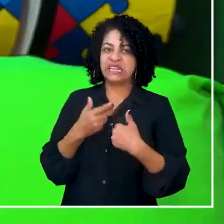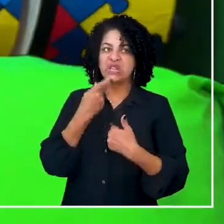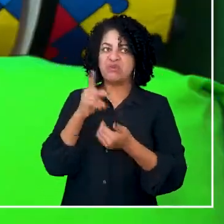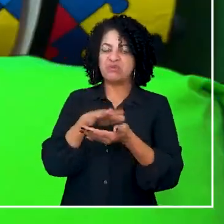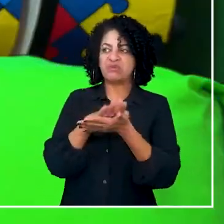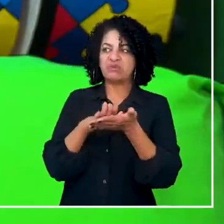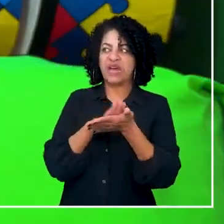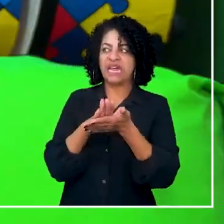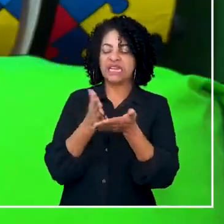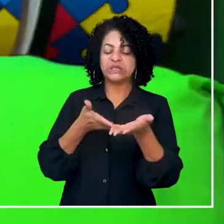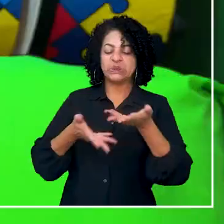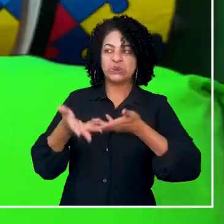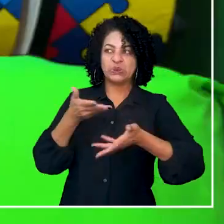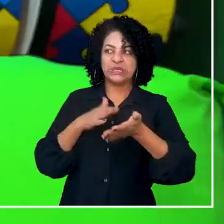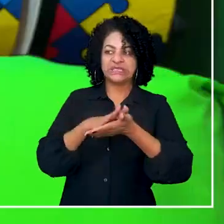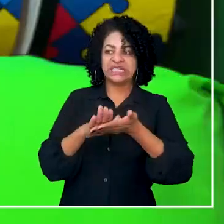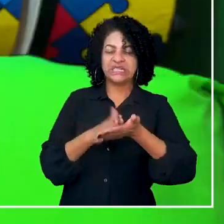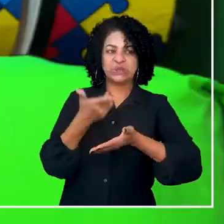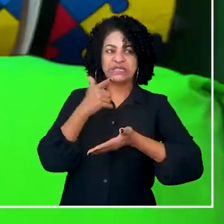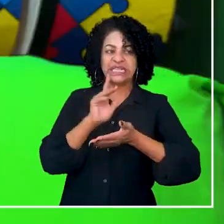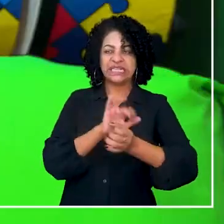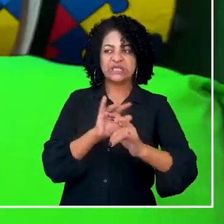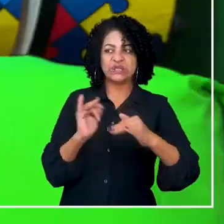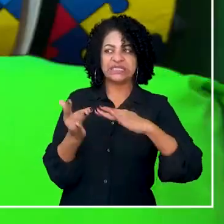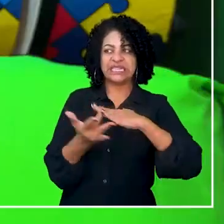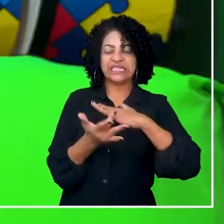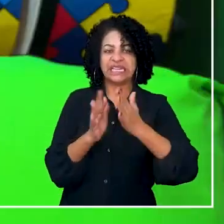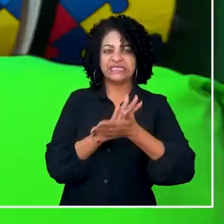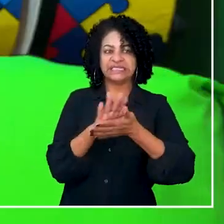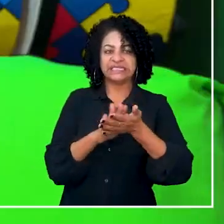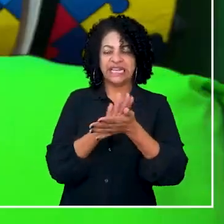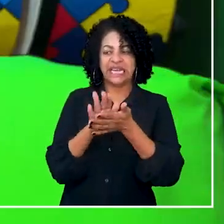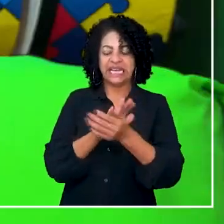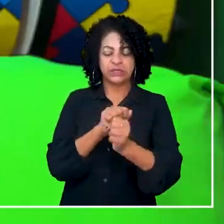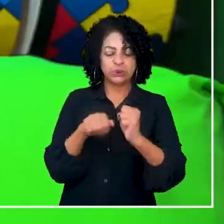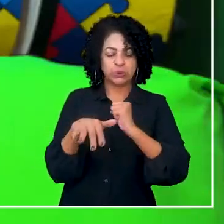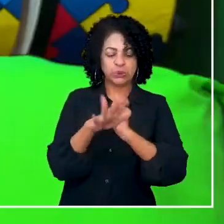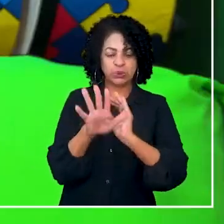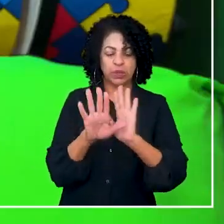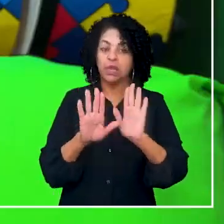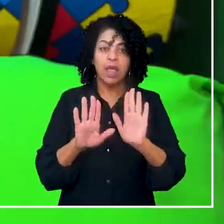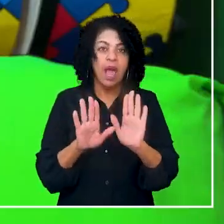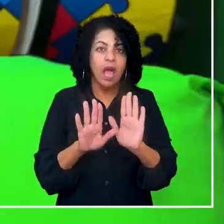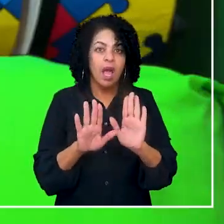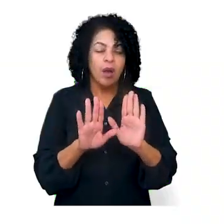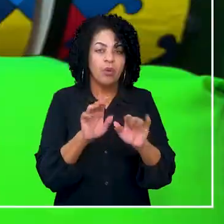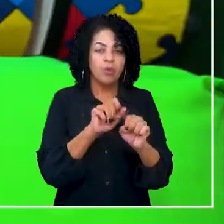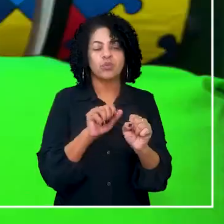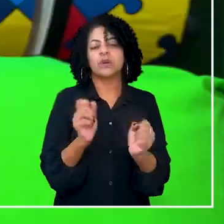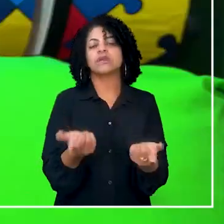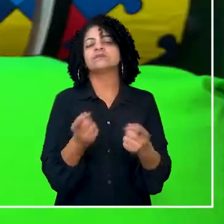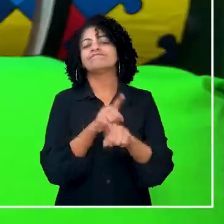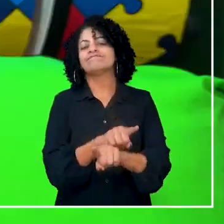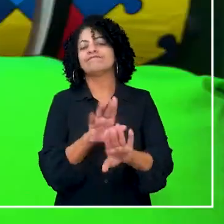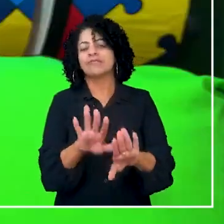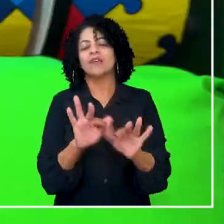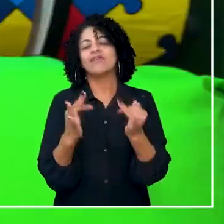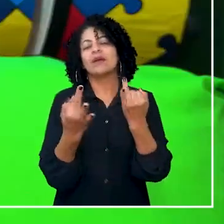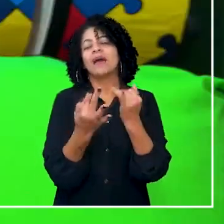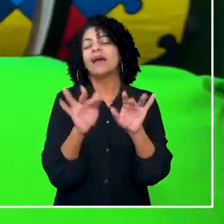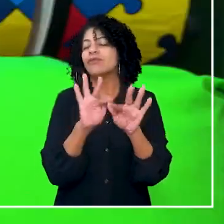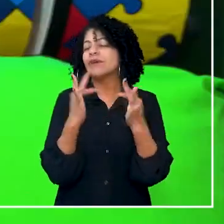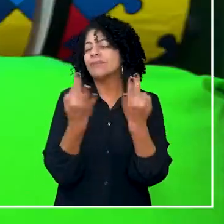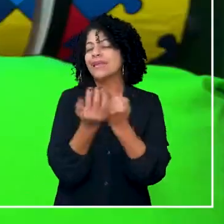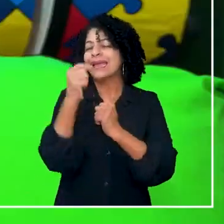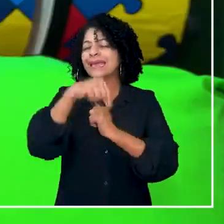autista não interage, ele não consegue estar no meio da sociedade. E nós acreditamos que é o contrário. A primeira pergunta quando a família